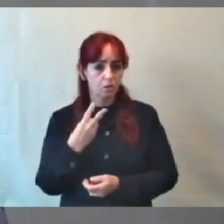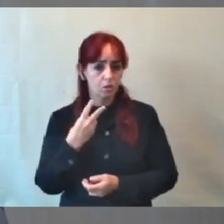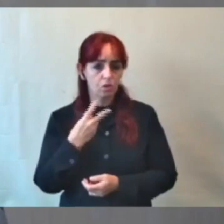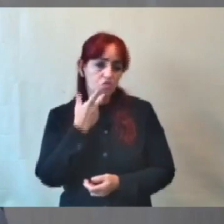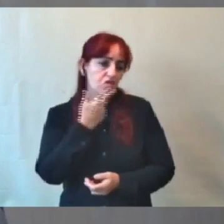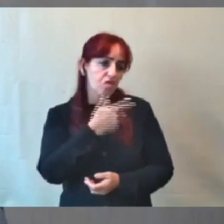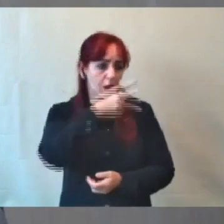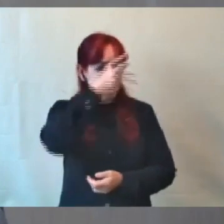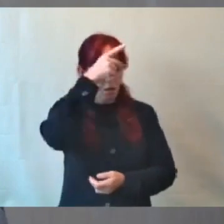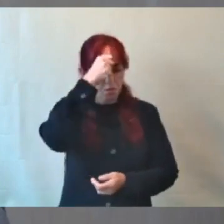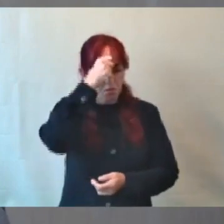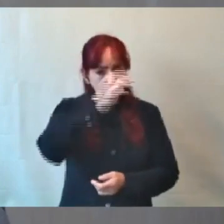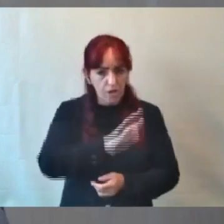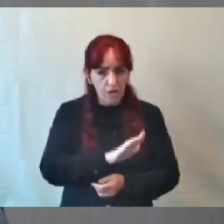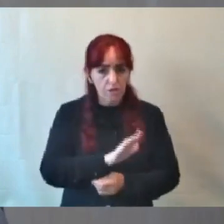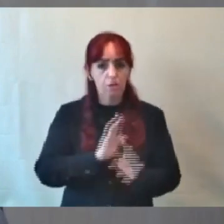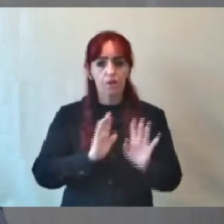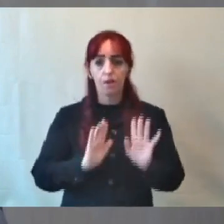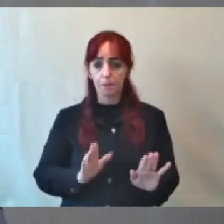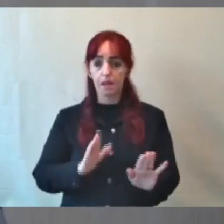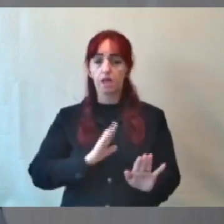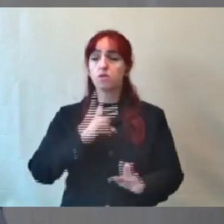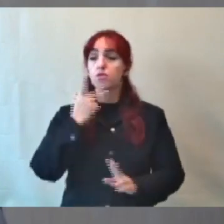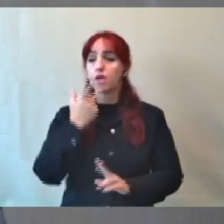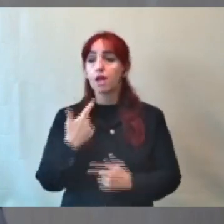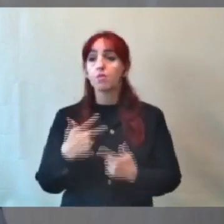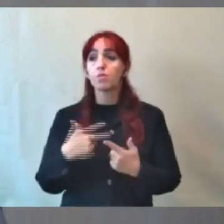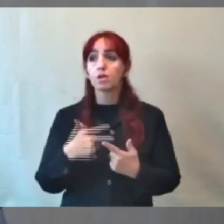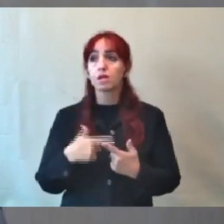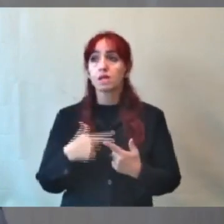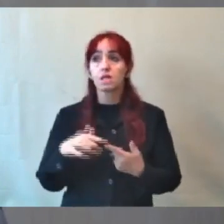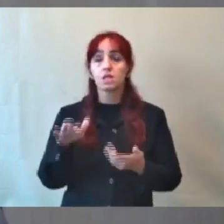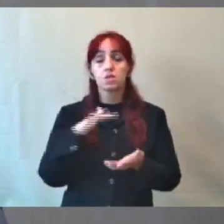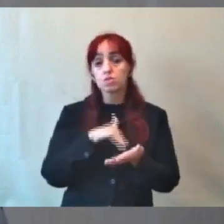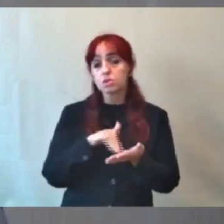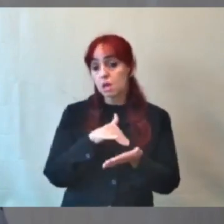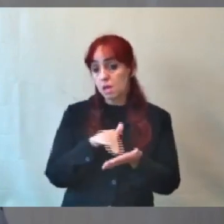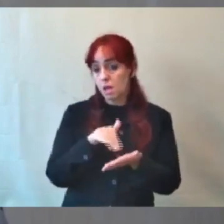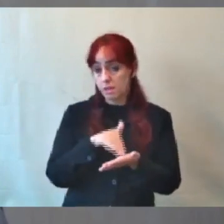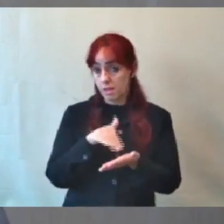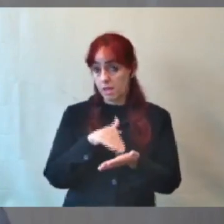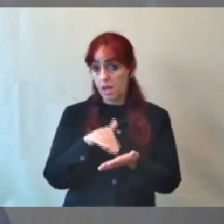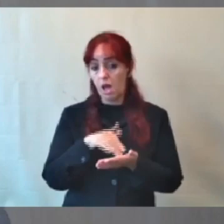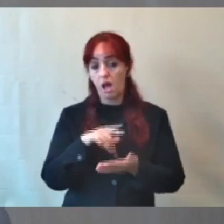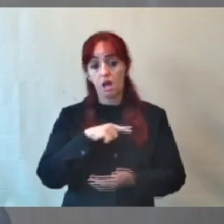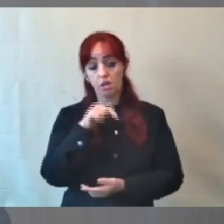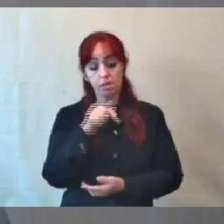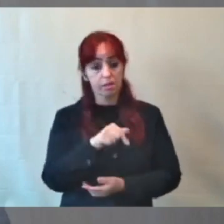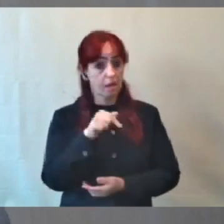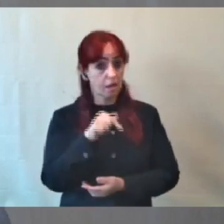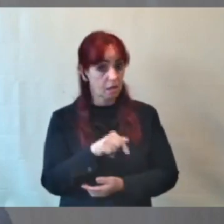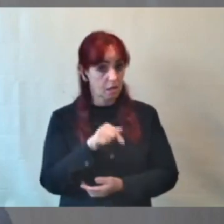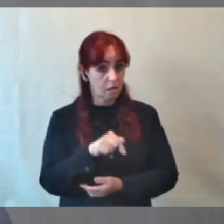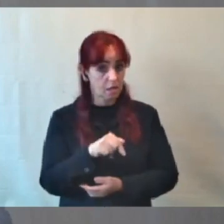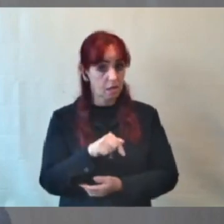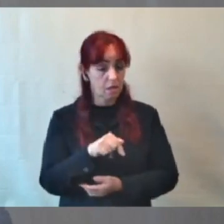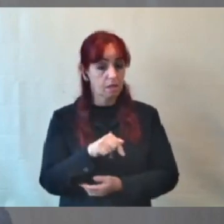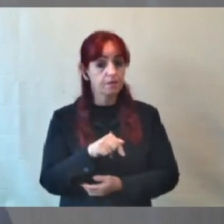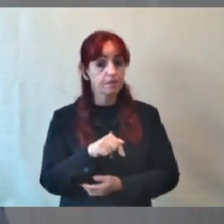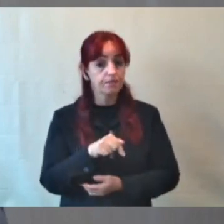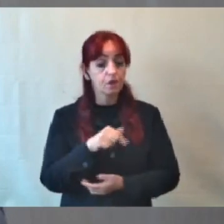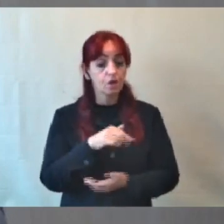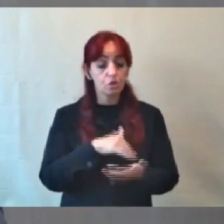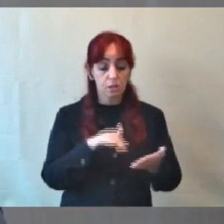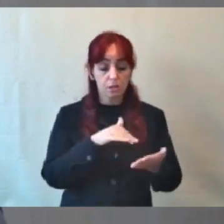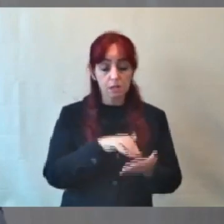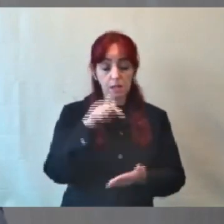porque, quando um secretário está ali, ele está ali para servir o prefeito, servir